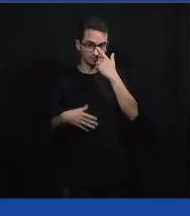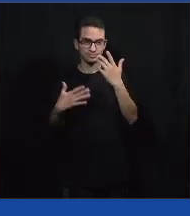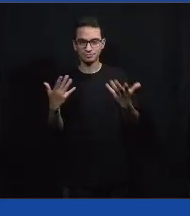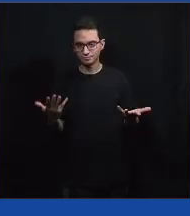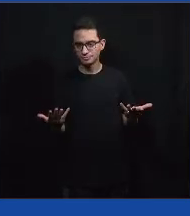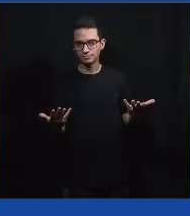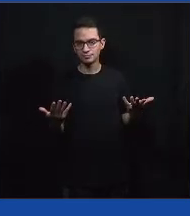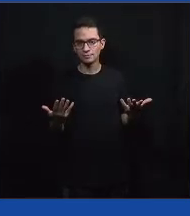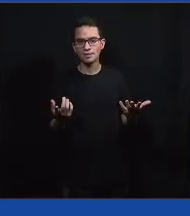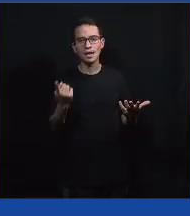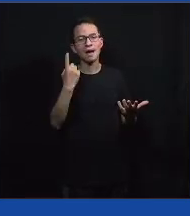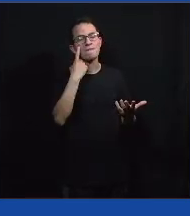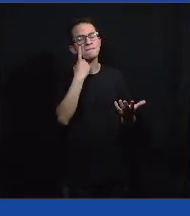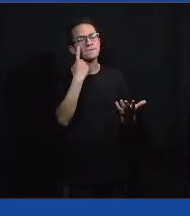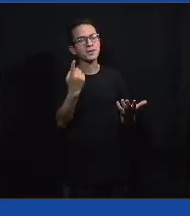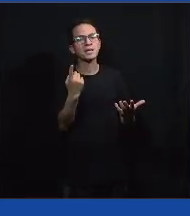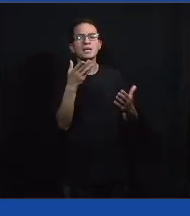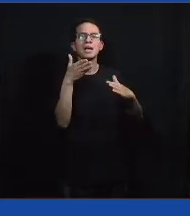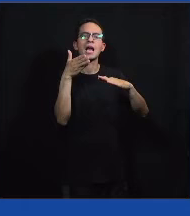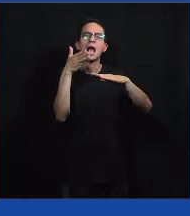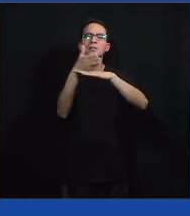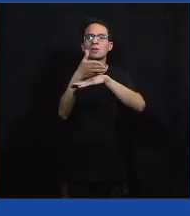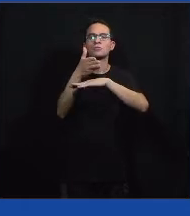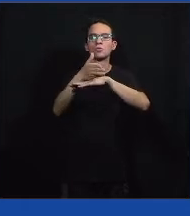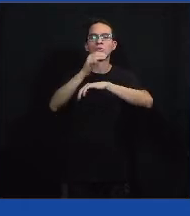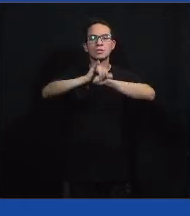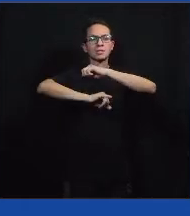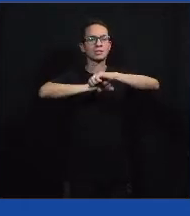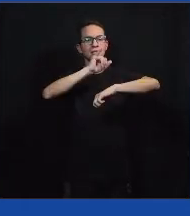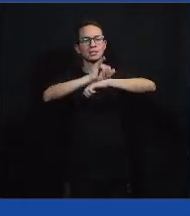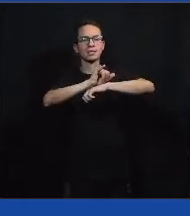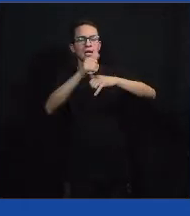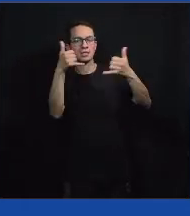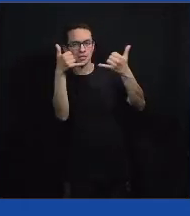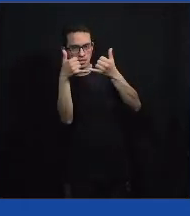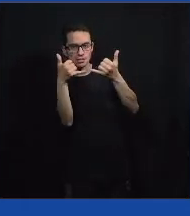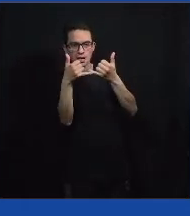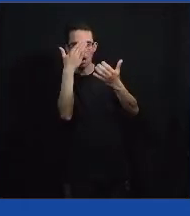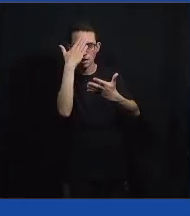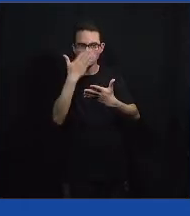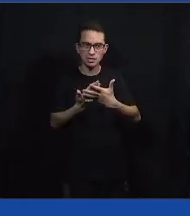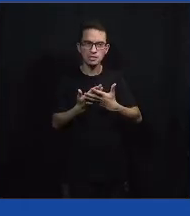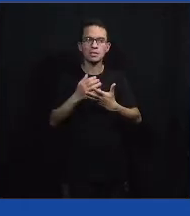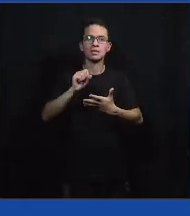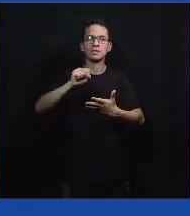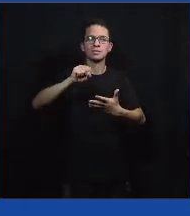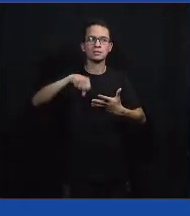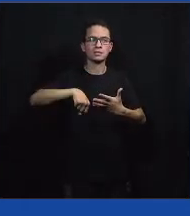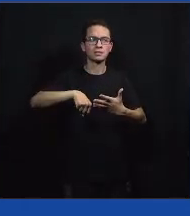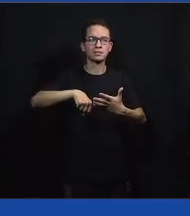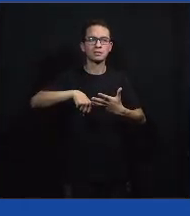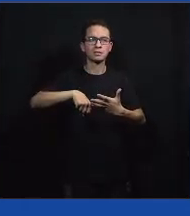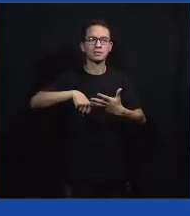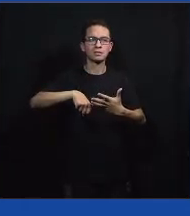Nessa parte de acesso à internet, eu acredito que o... E a direita...